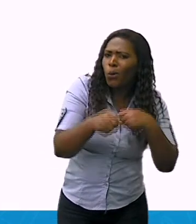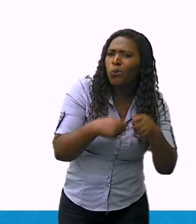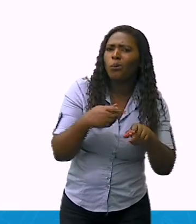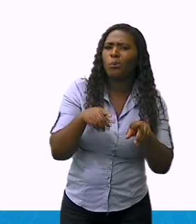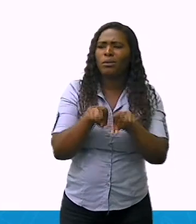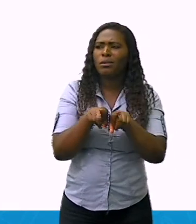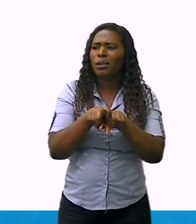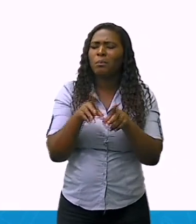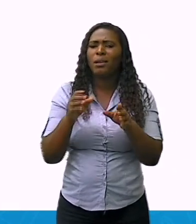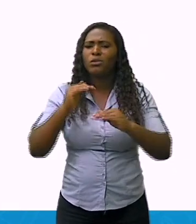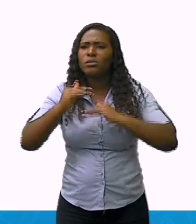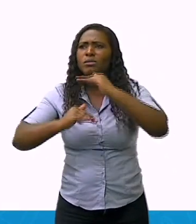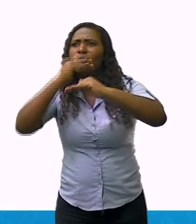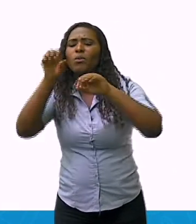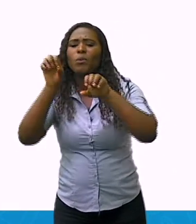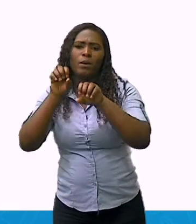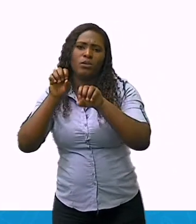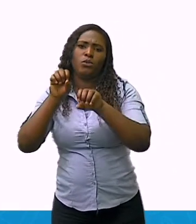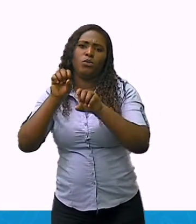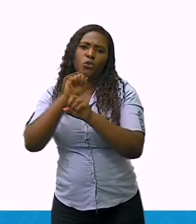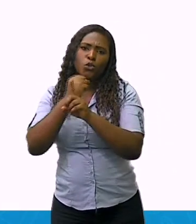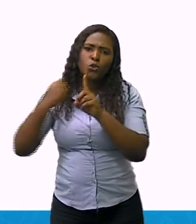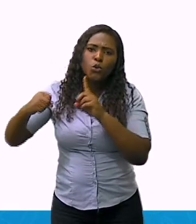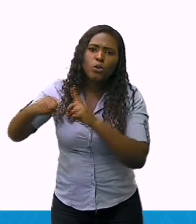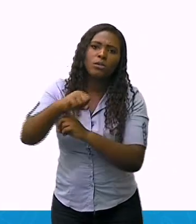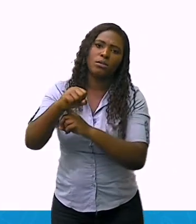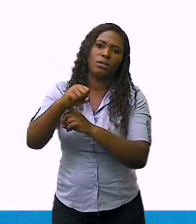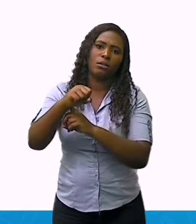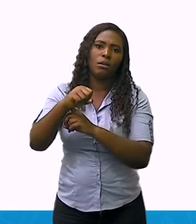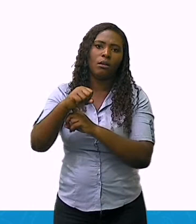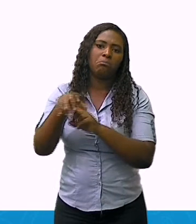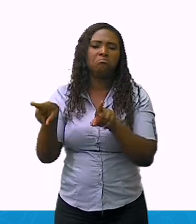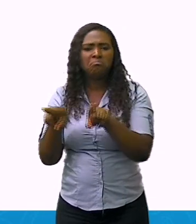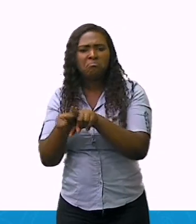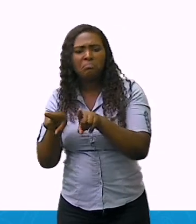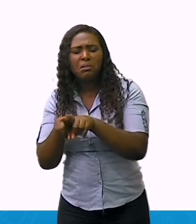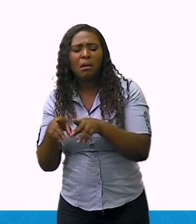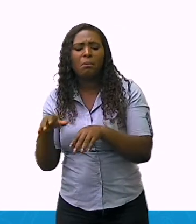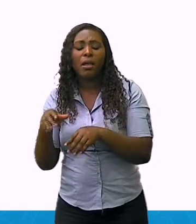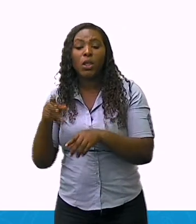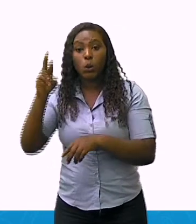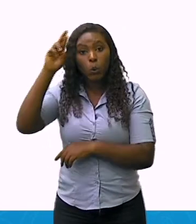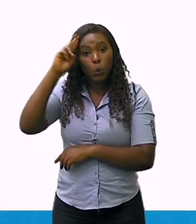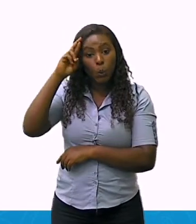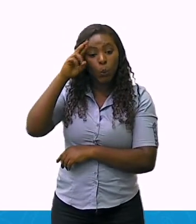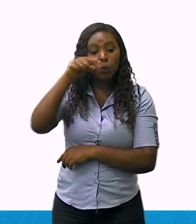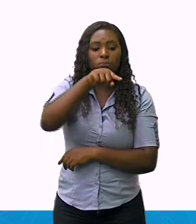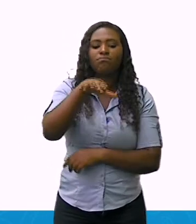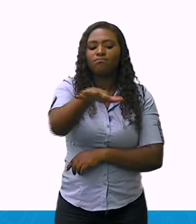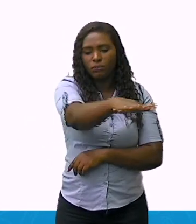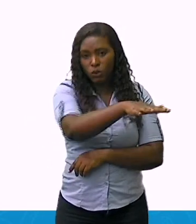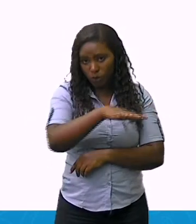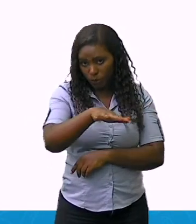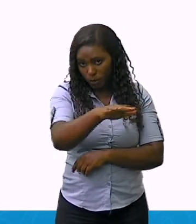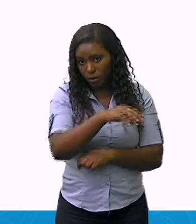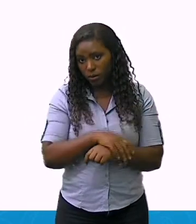social destes grupos. Neste sentido, para ser reconhecido como uma